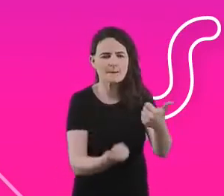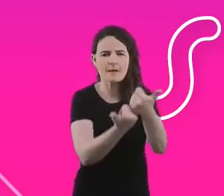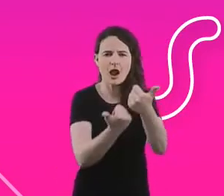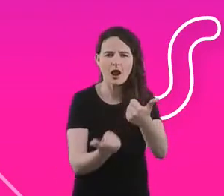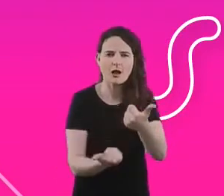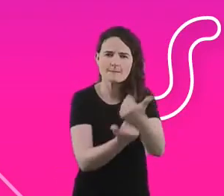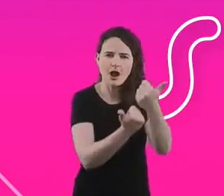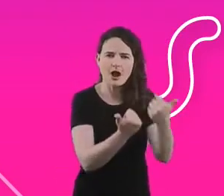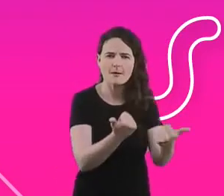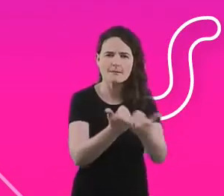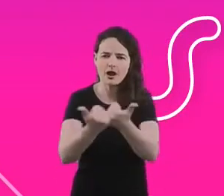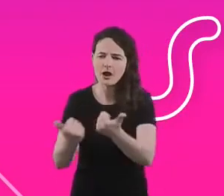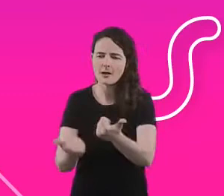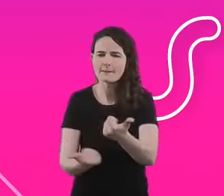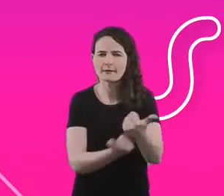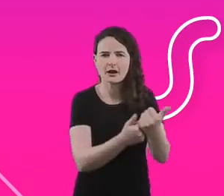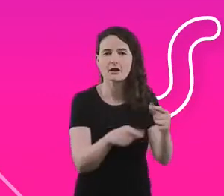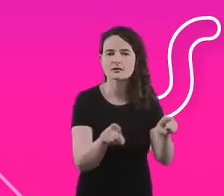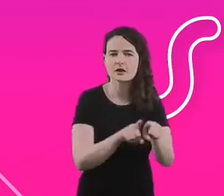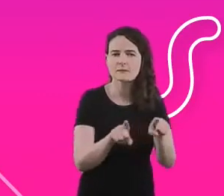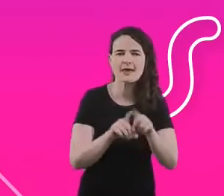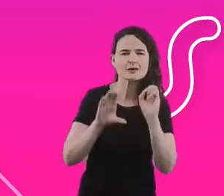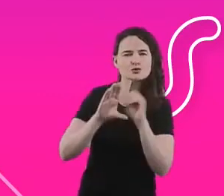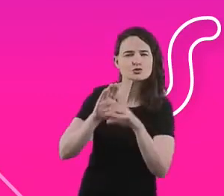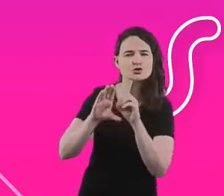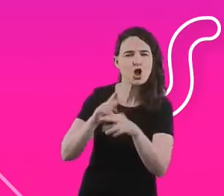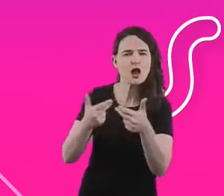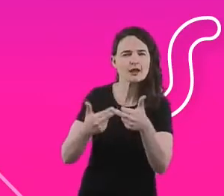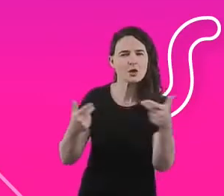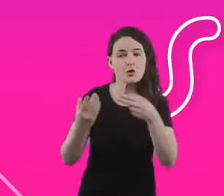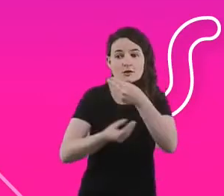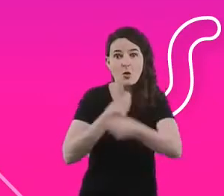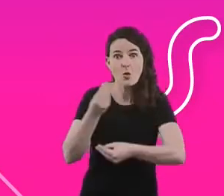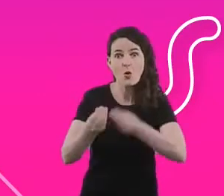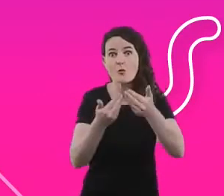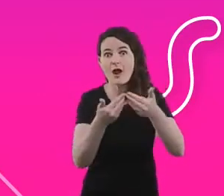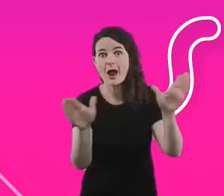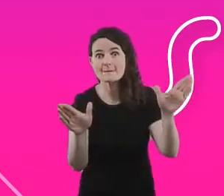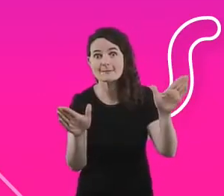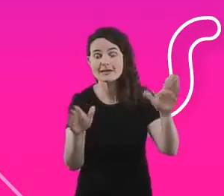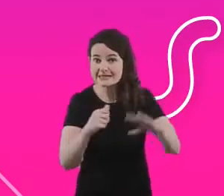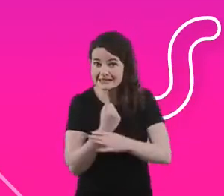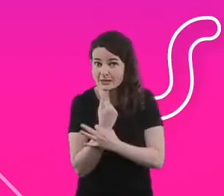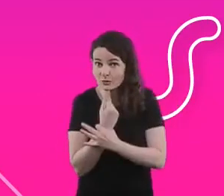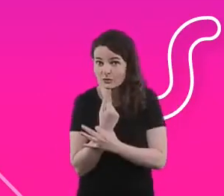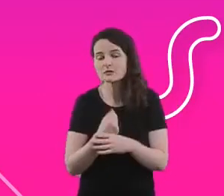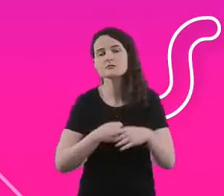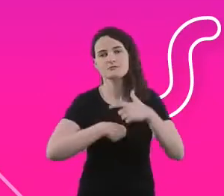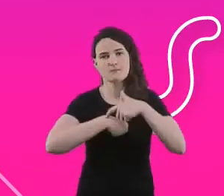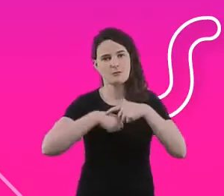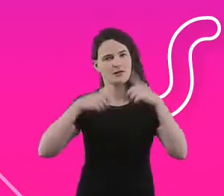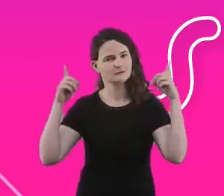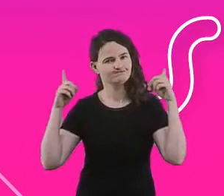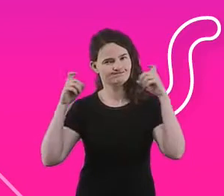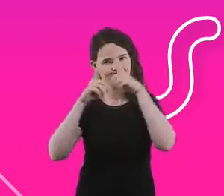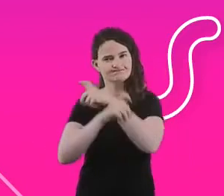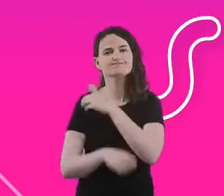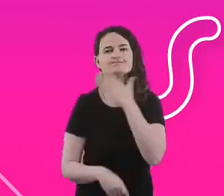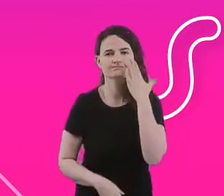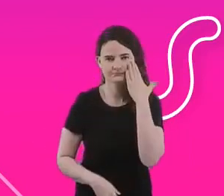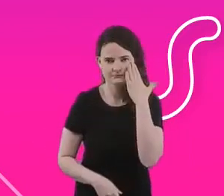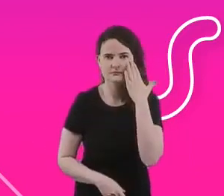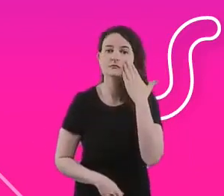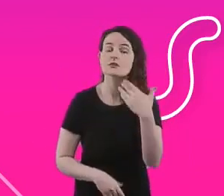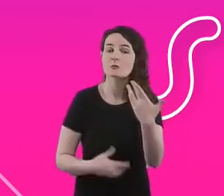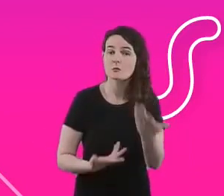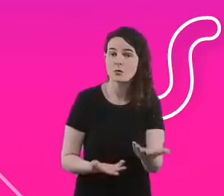reabastecimento, com como fazer a reabertura segura, pensando nesse momento que estava bem crítico, bem difícil, até a partir também